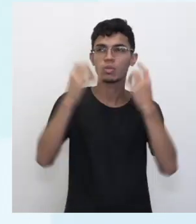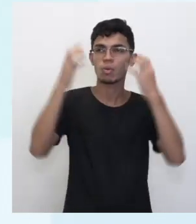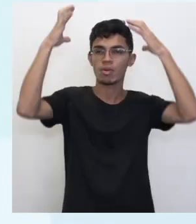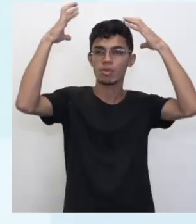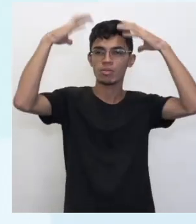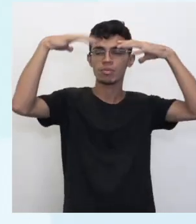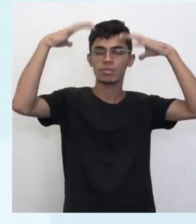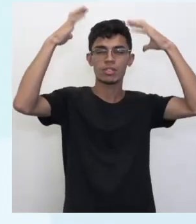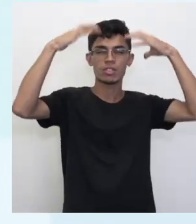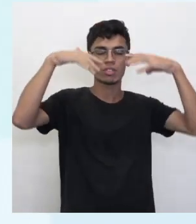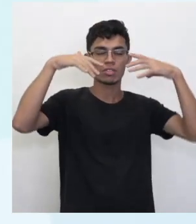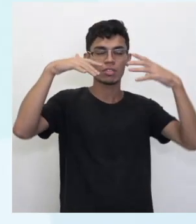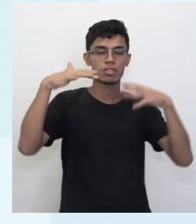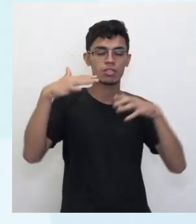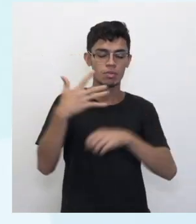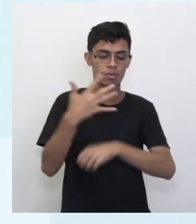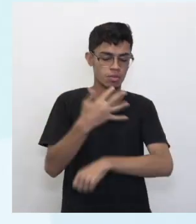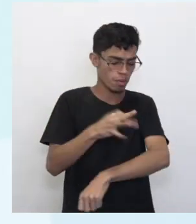um arranhão.